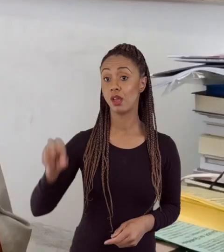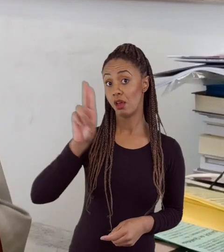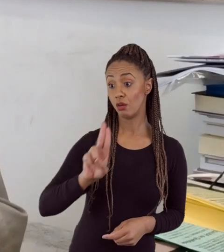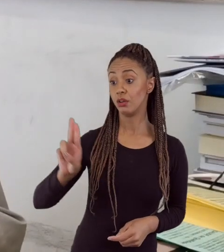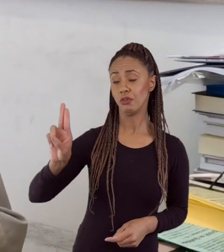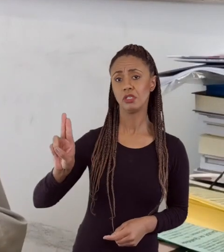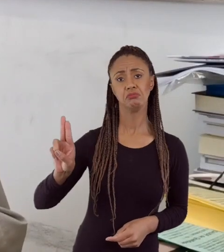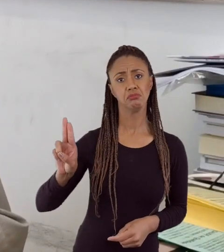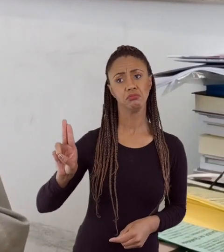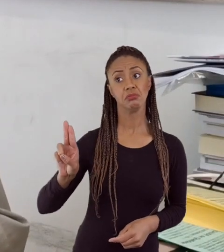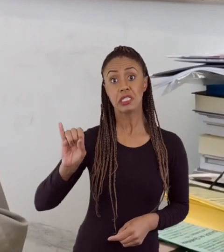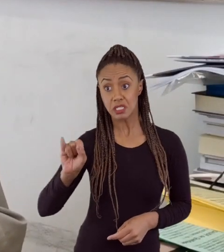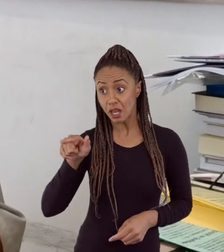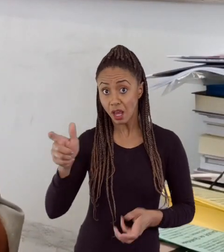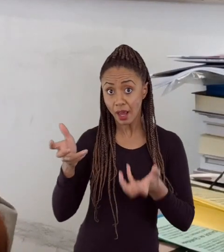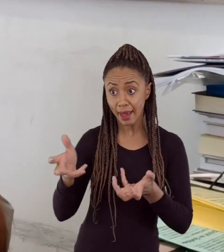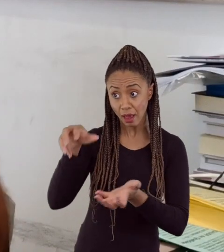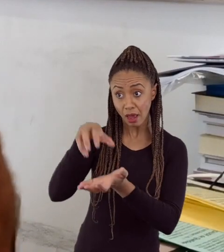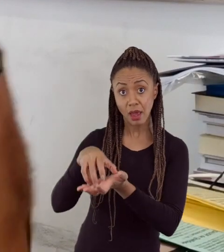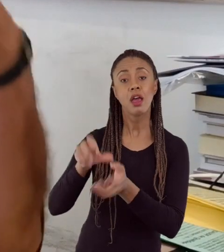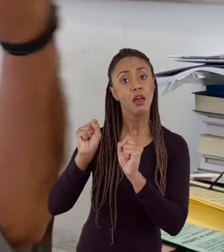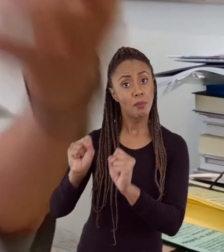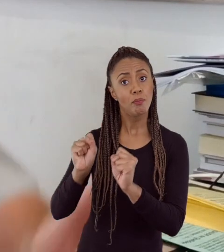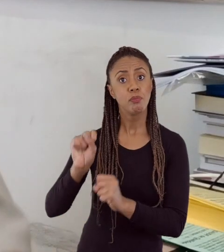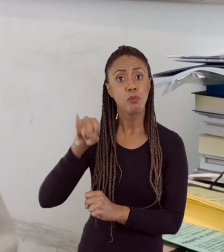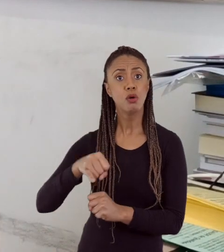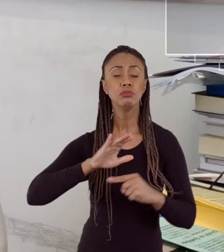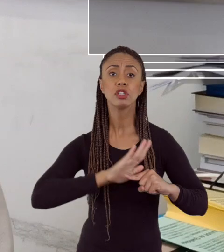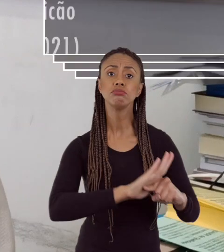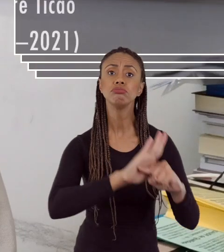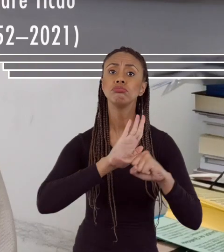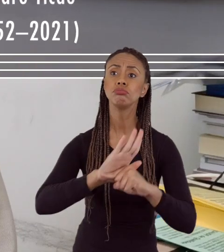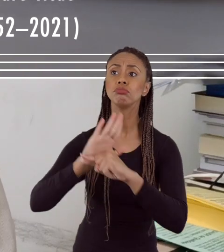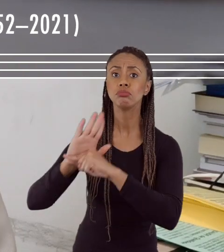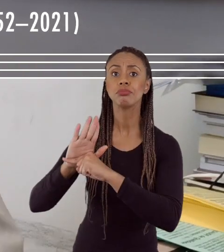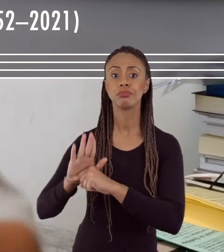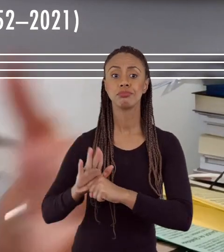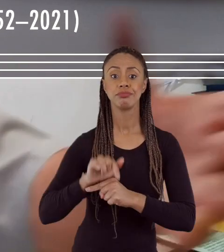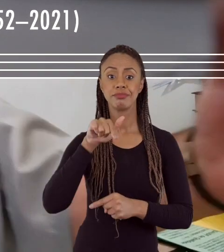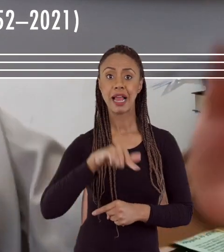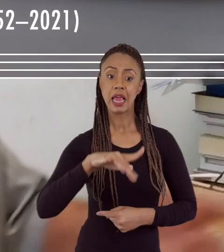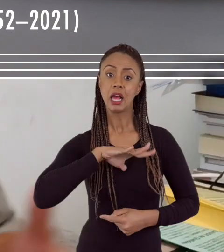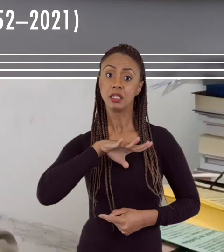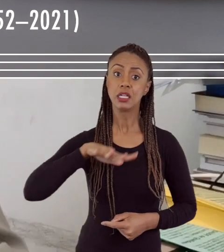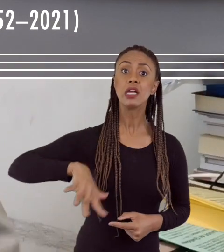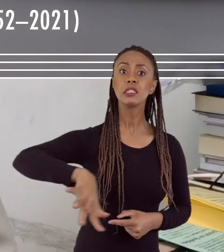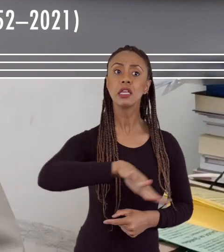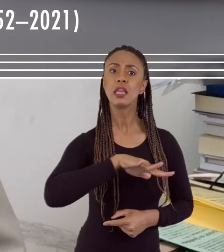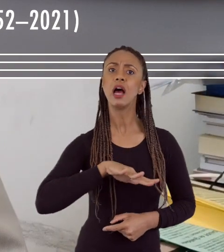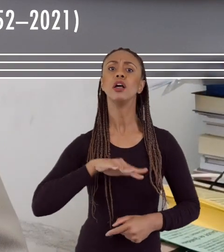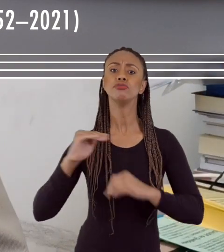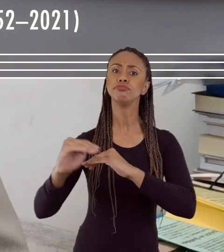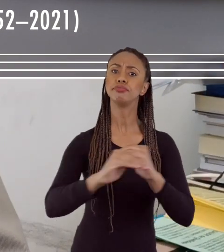ela pode, se ela quiser, dar uma contribuição para que essa cidade seja mais igual,